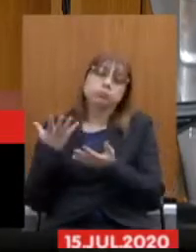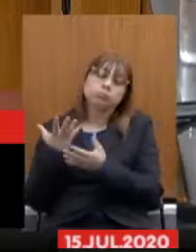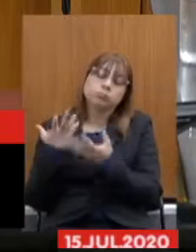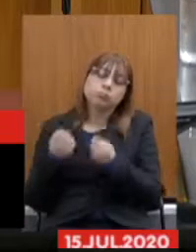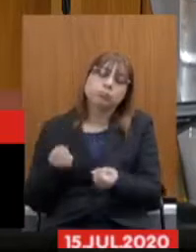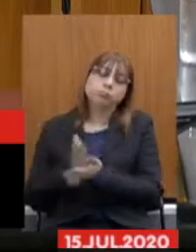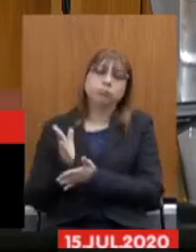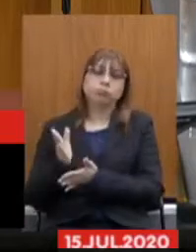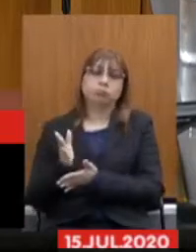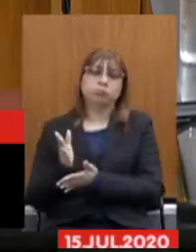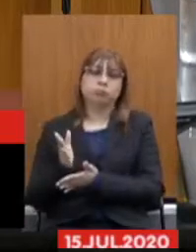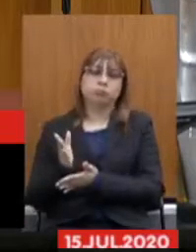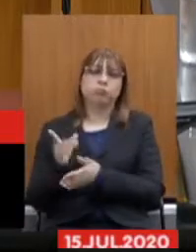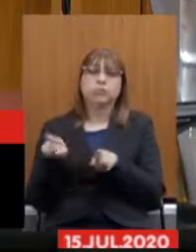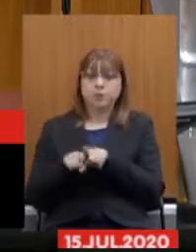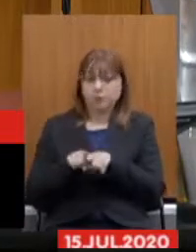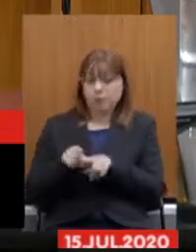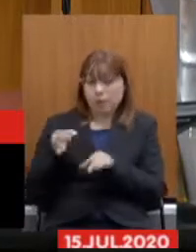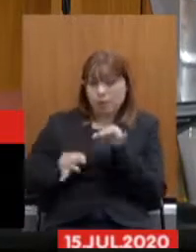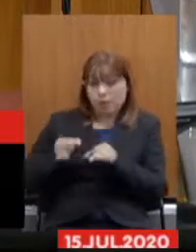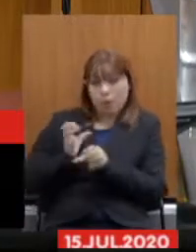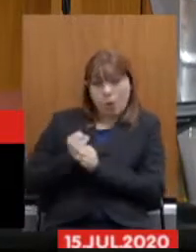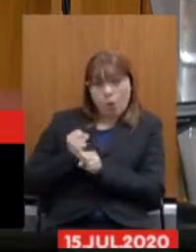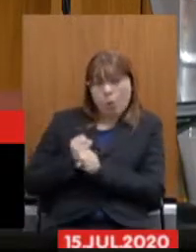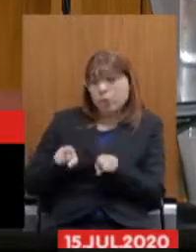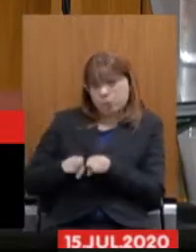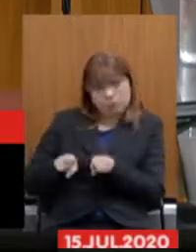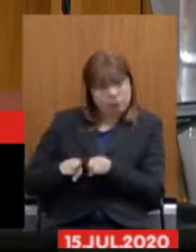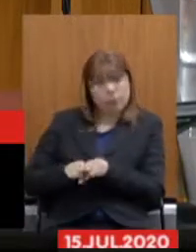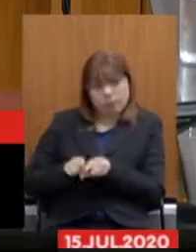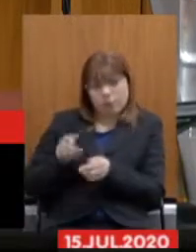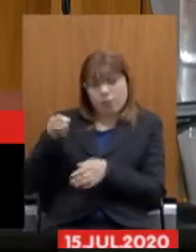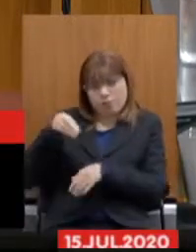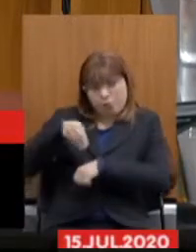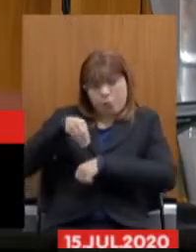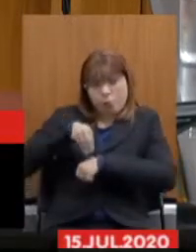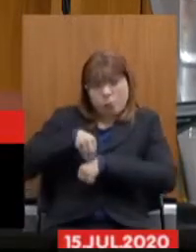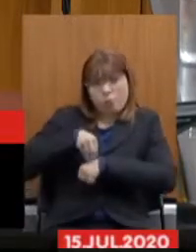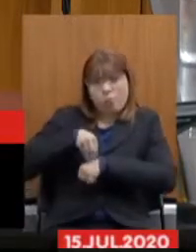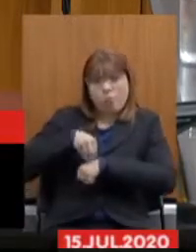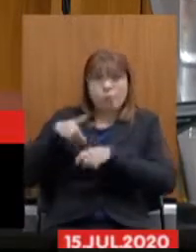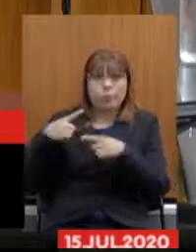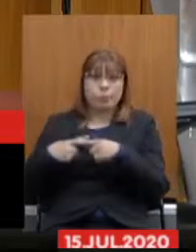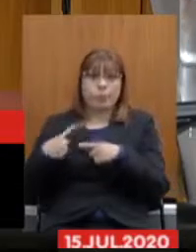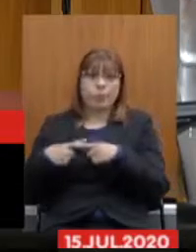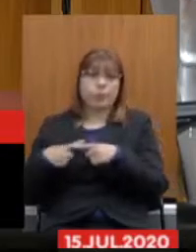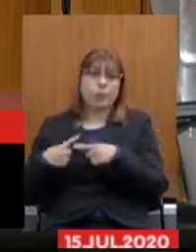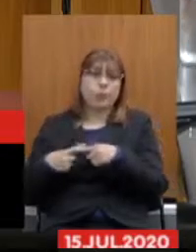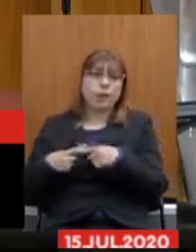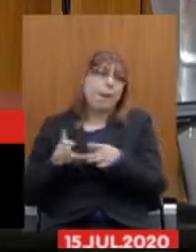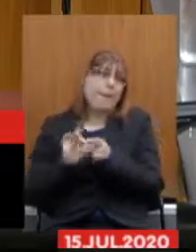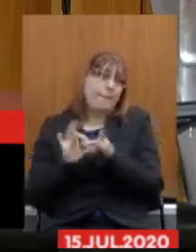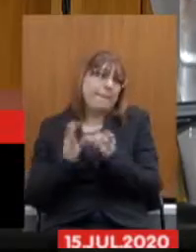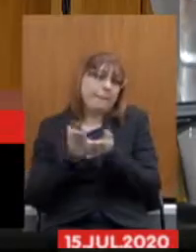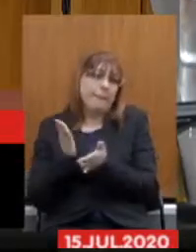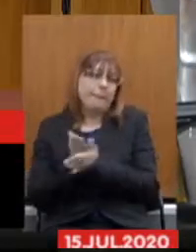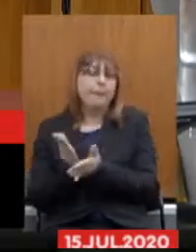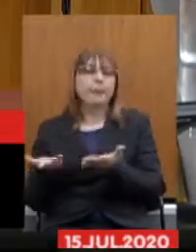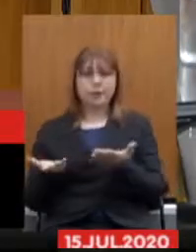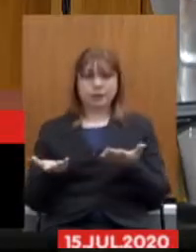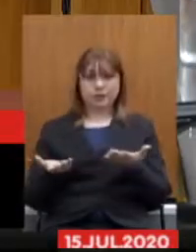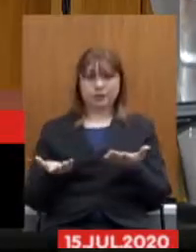também tem parte de culpa porque ele aprova com correções com não sei o que sempre tem